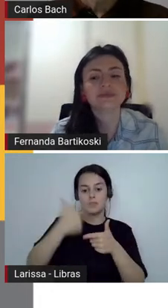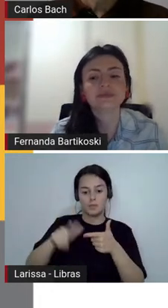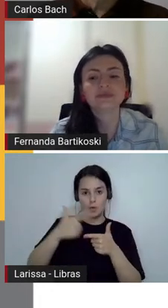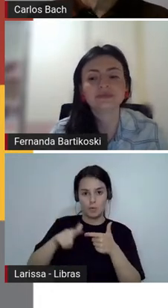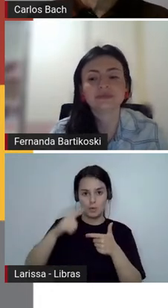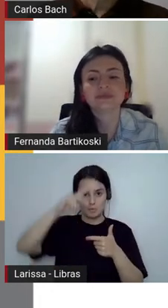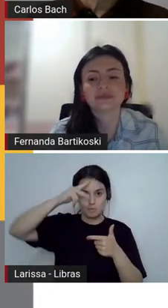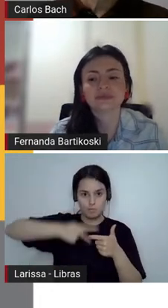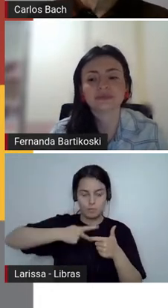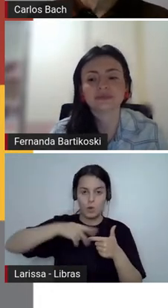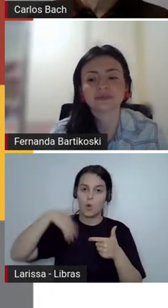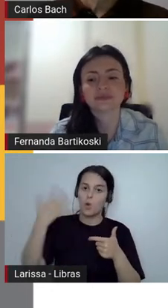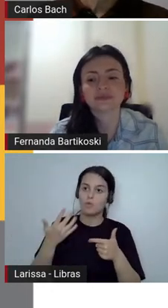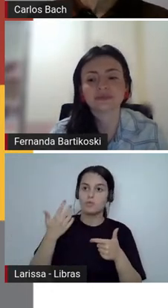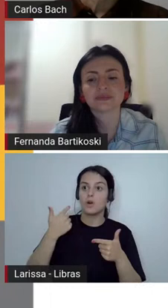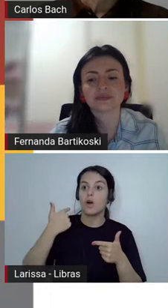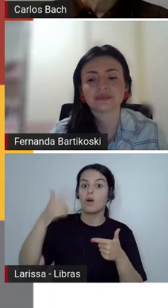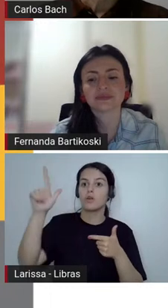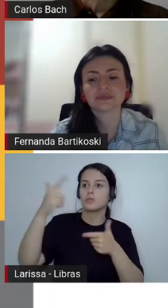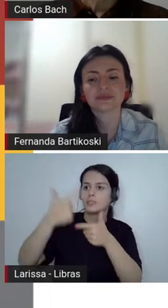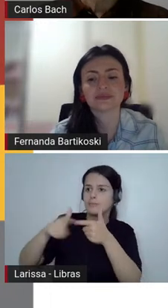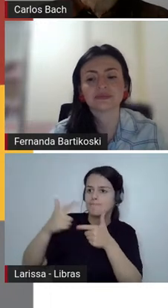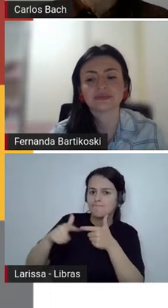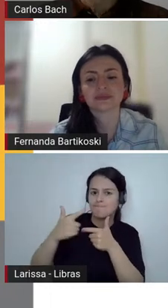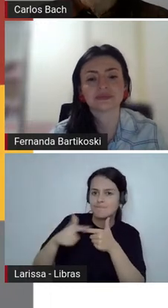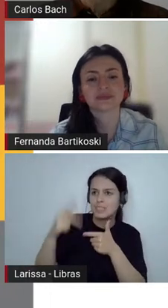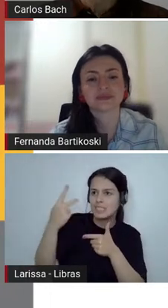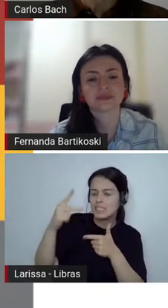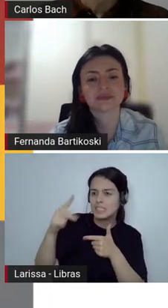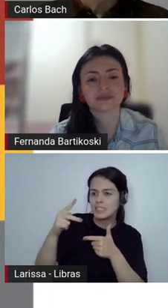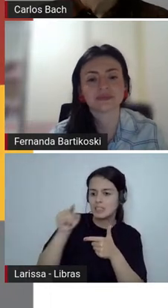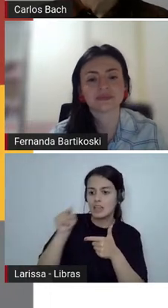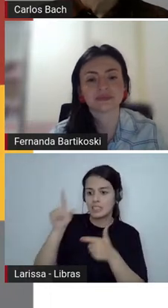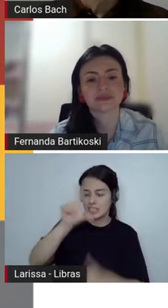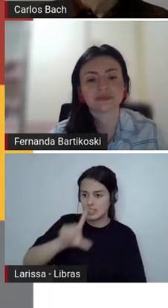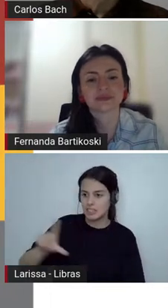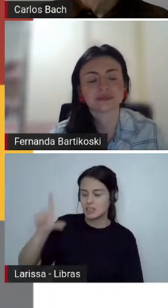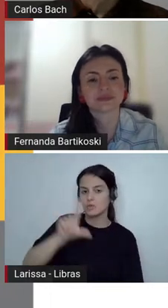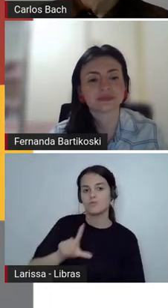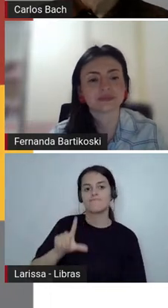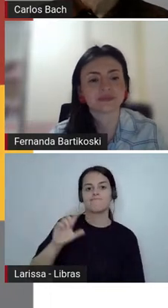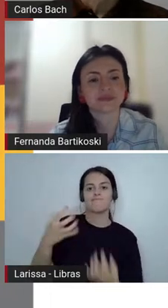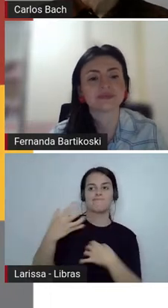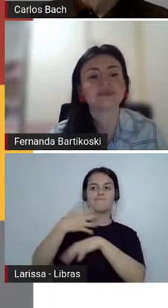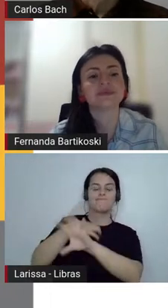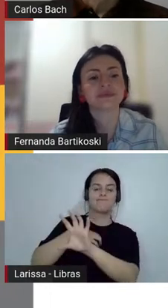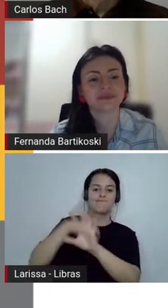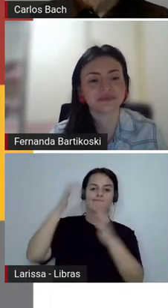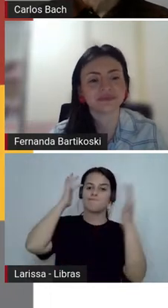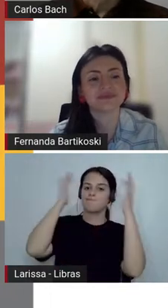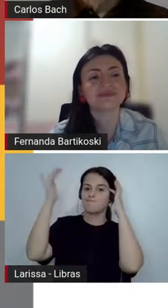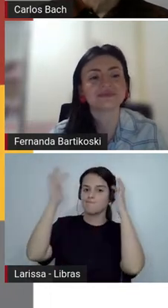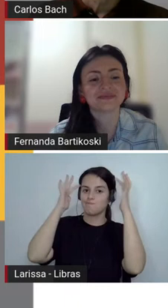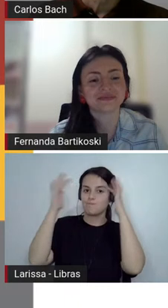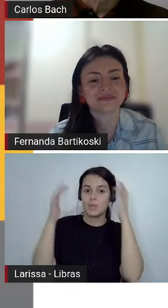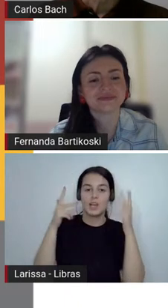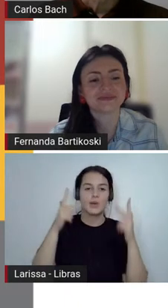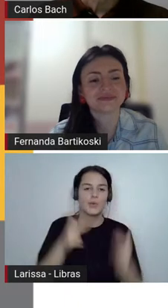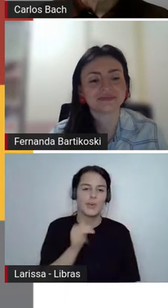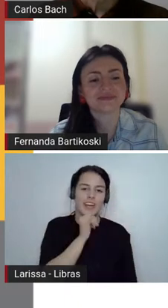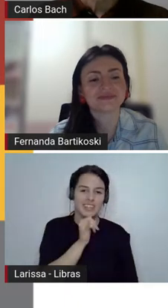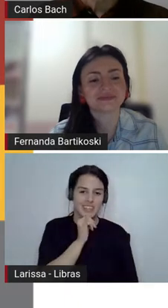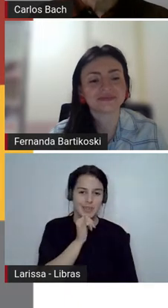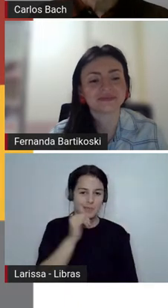e nos ajuda a refletir sobre. É quase como se fosse um psicanalista, né, Fernando? O livro, às vezes,